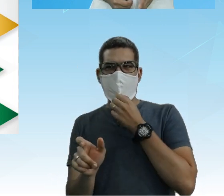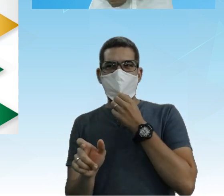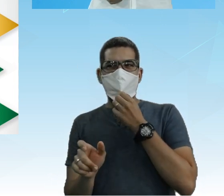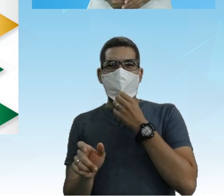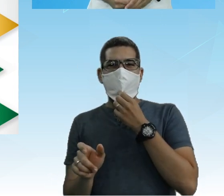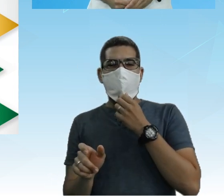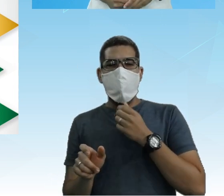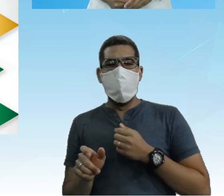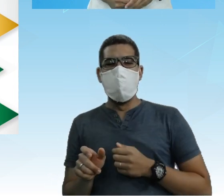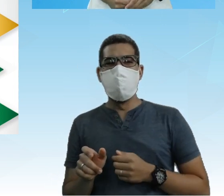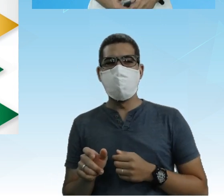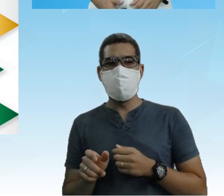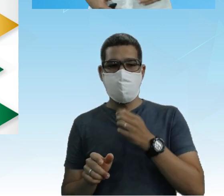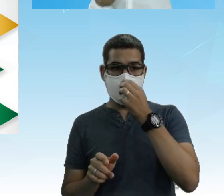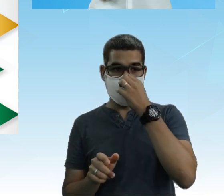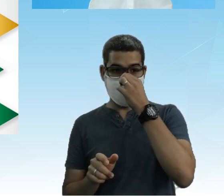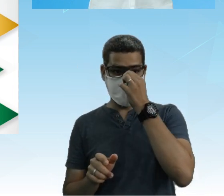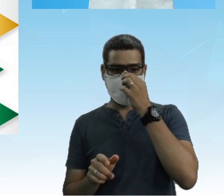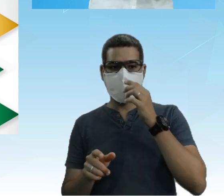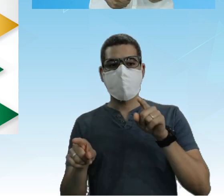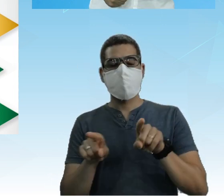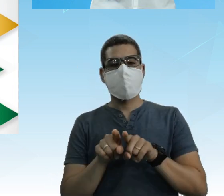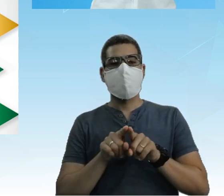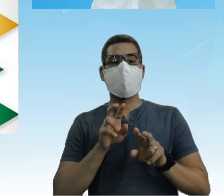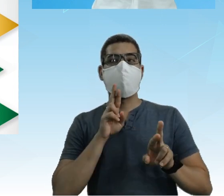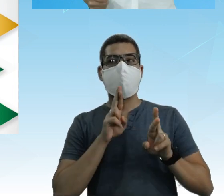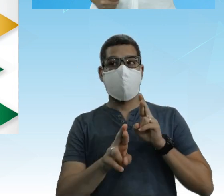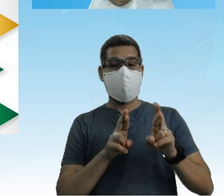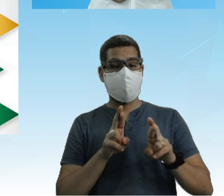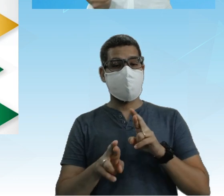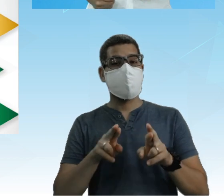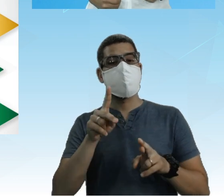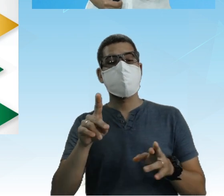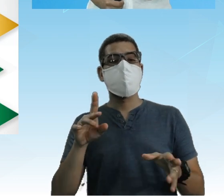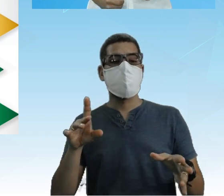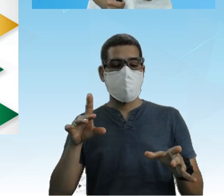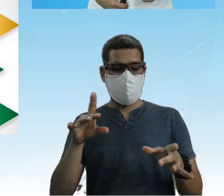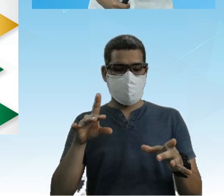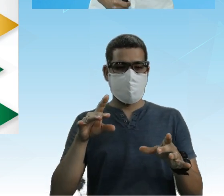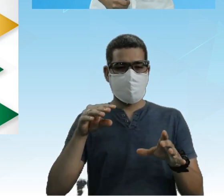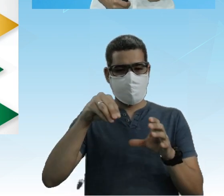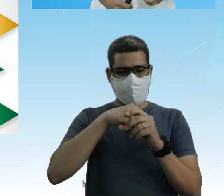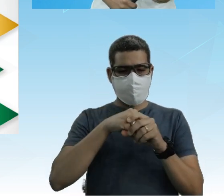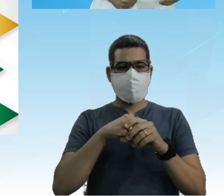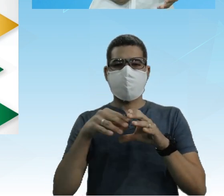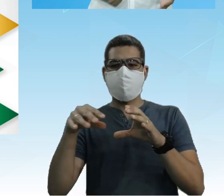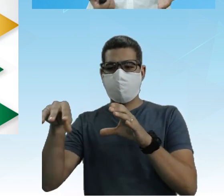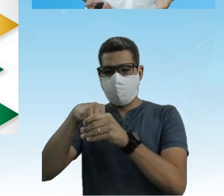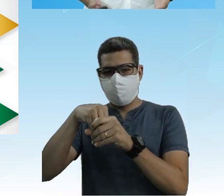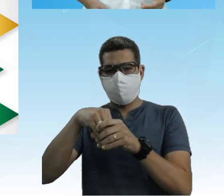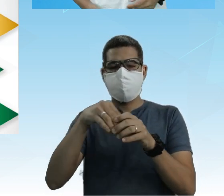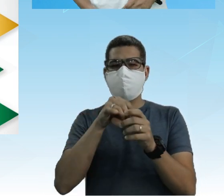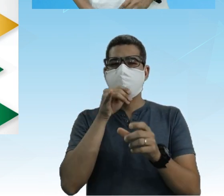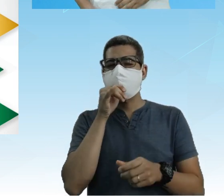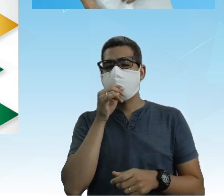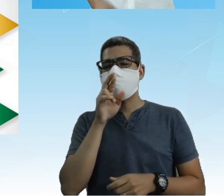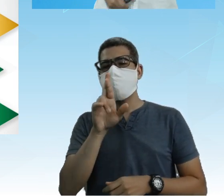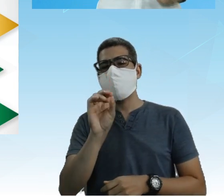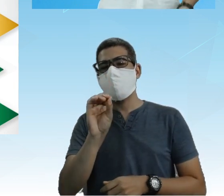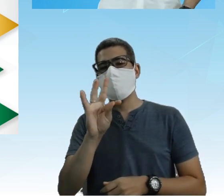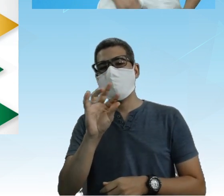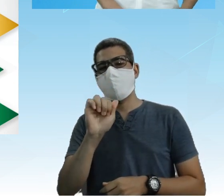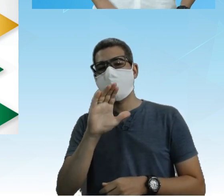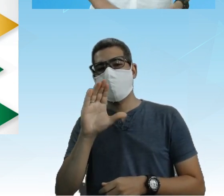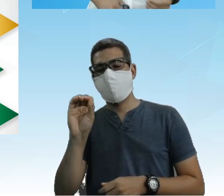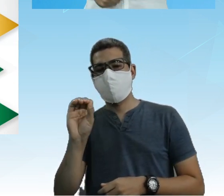Na coluna Que você está visualizando aí E as respostas Que você vai encaixar Em cada coluna Tem aí O que é rotação? O que é